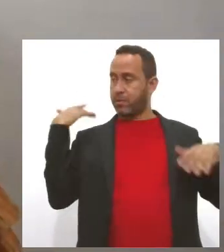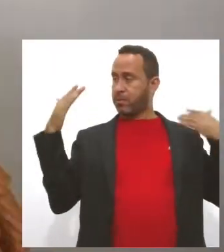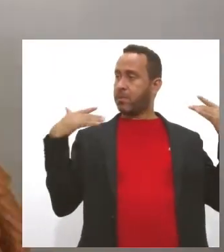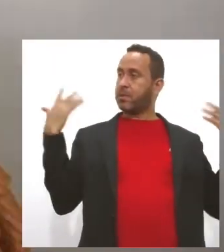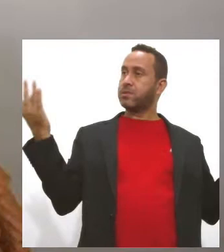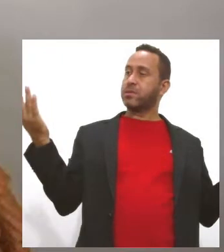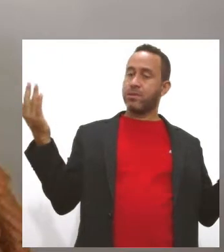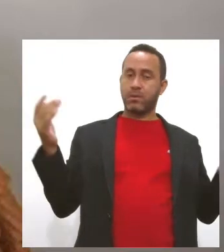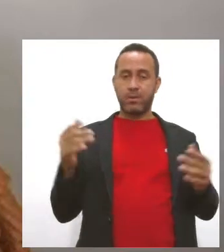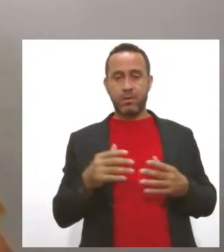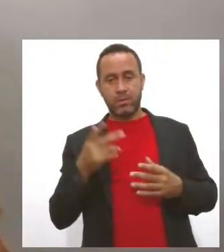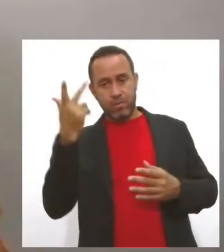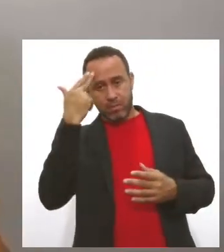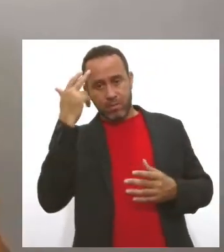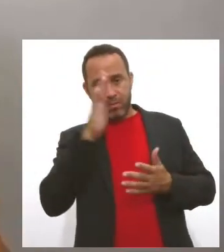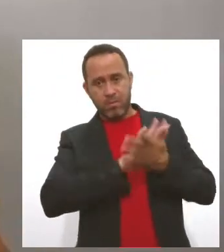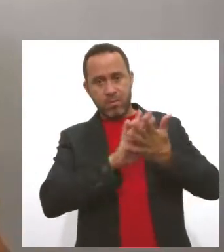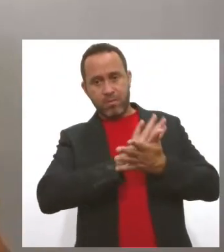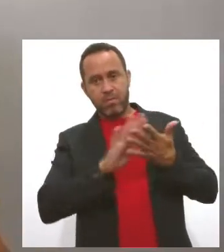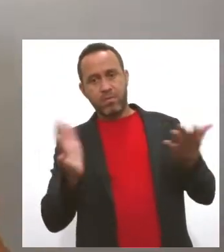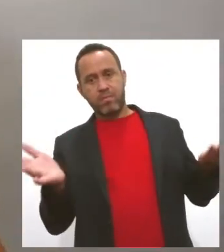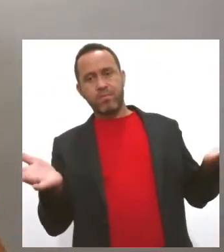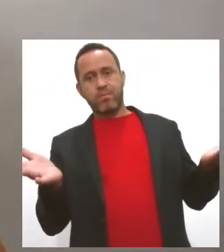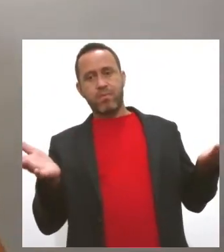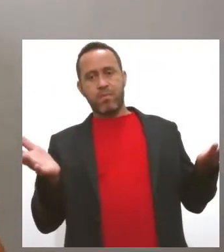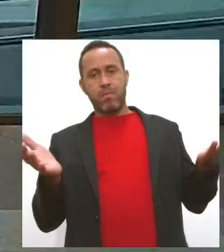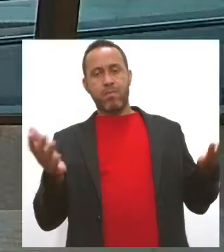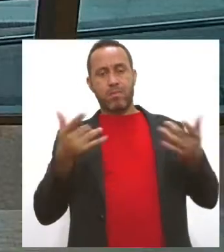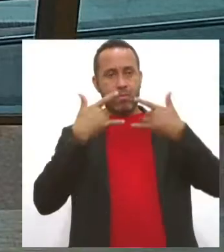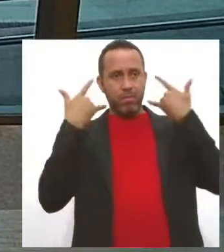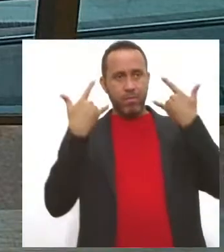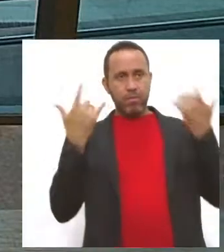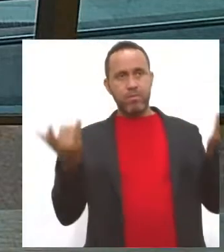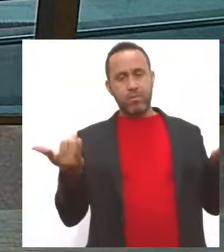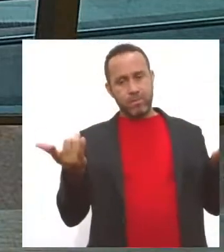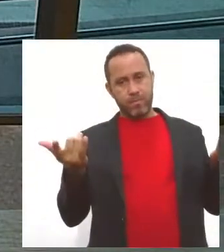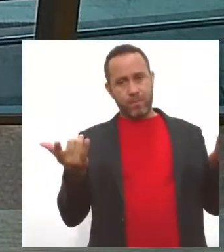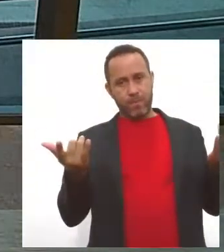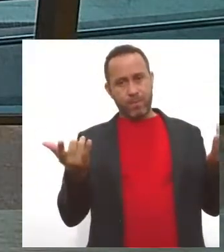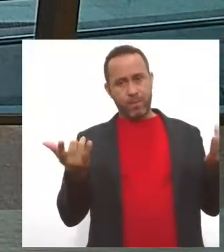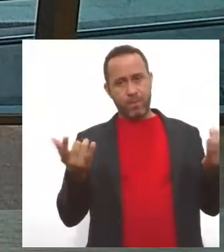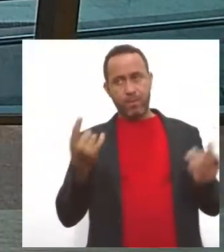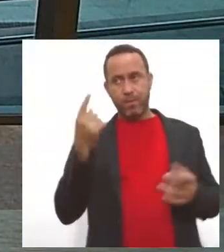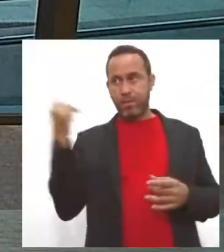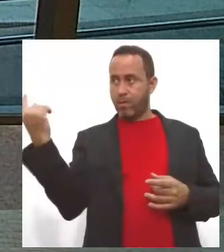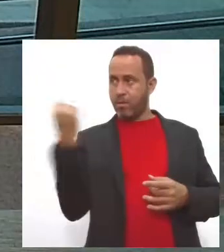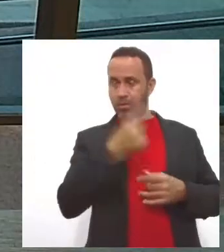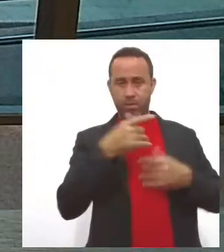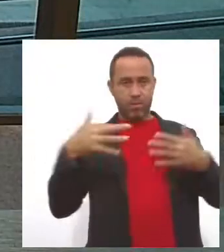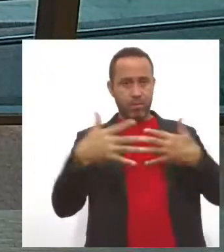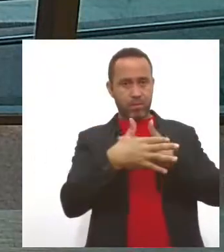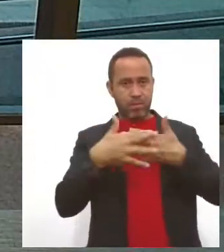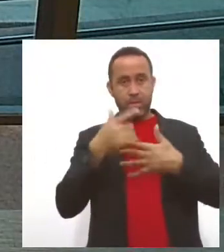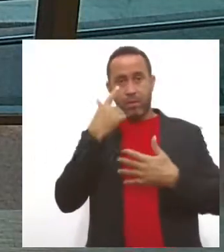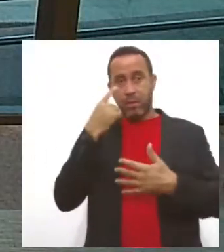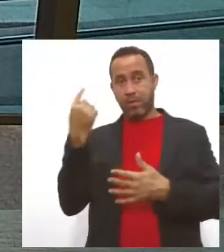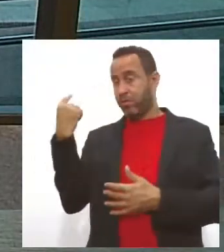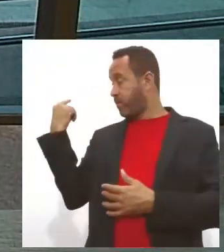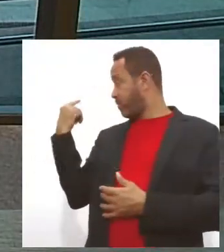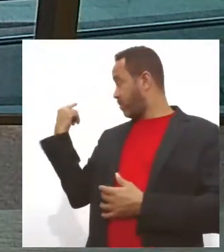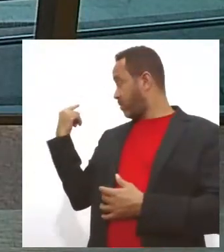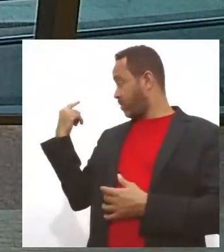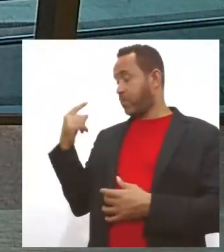difícil ver pessoas com máscara, infelizmente, né? Verdade. E aí, a gente passando aqui no centro, a gente está no centro de